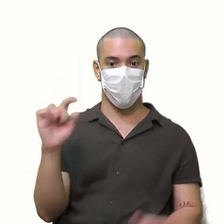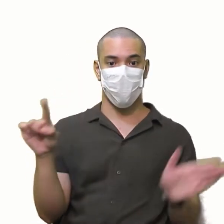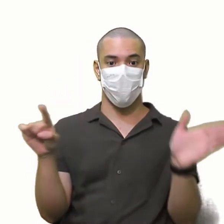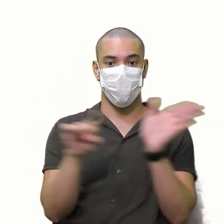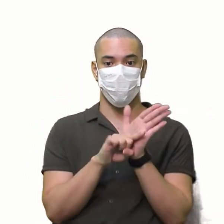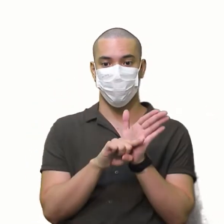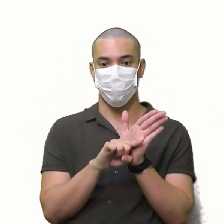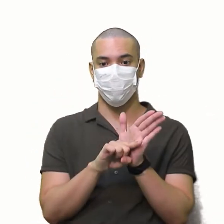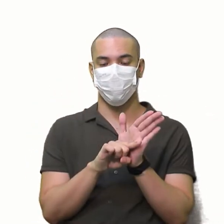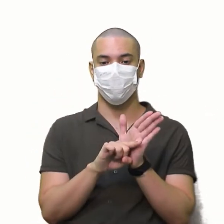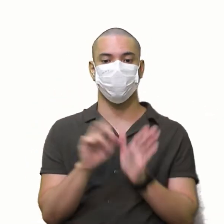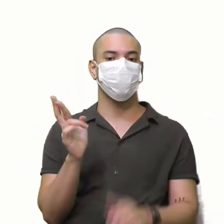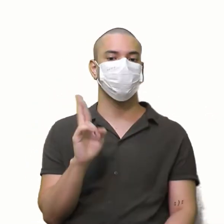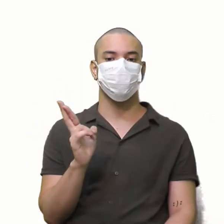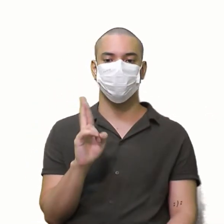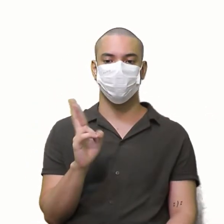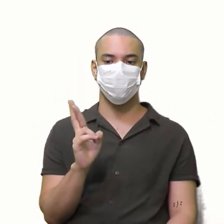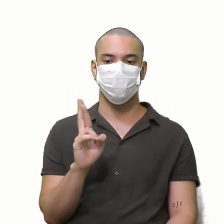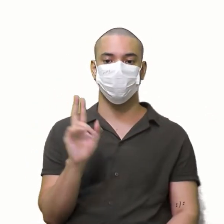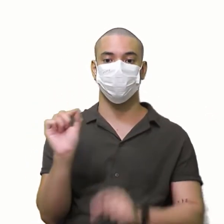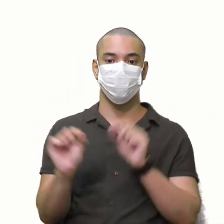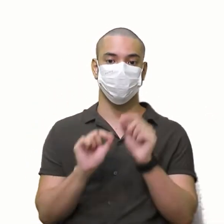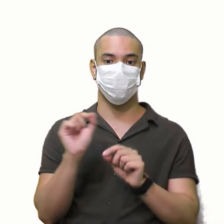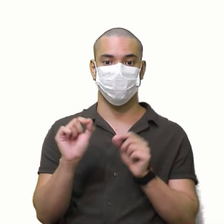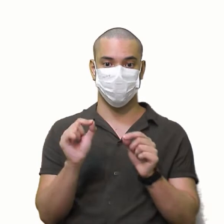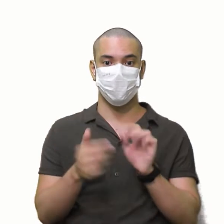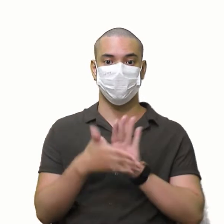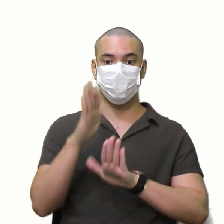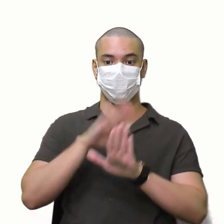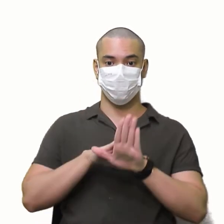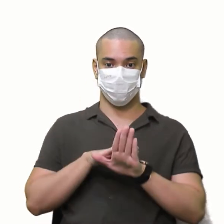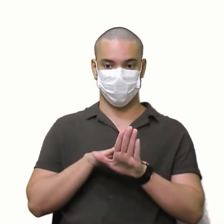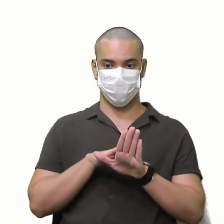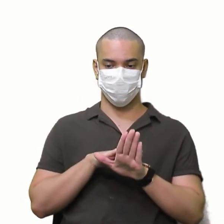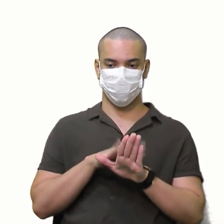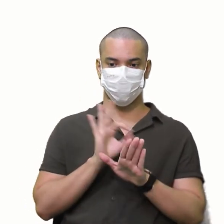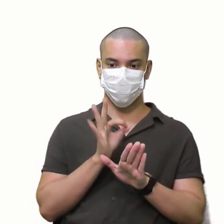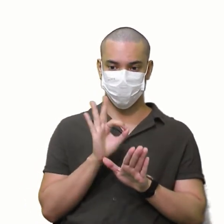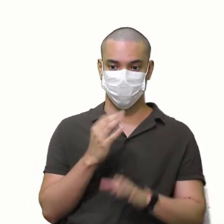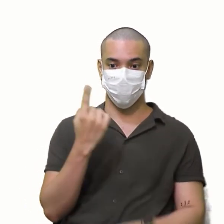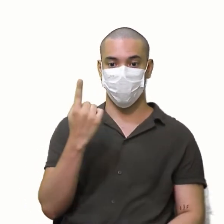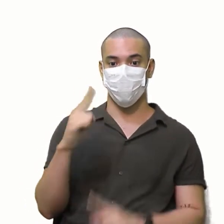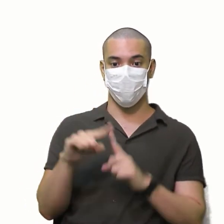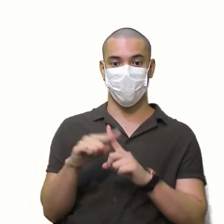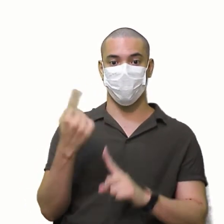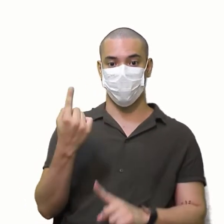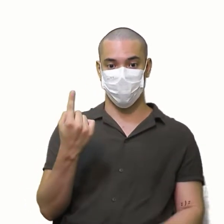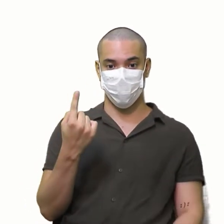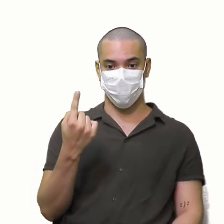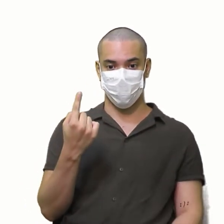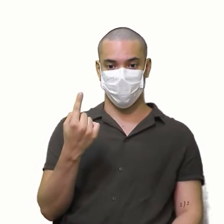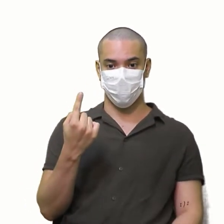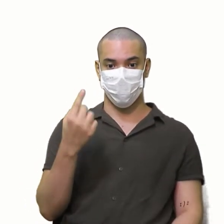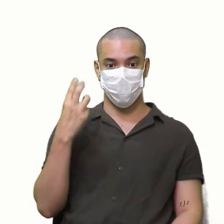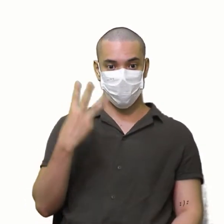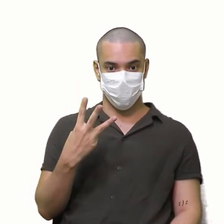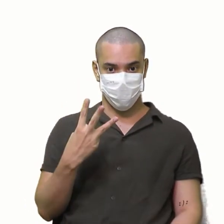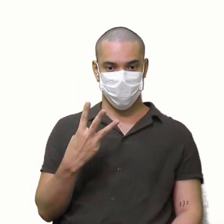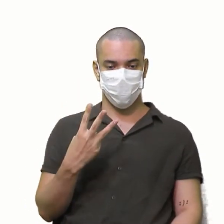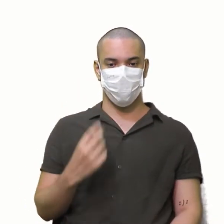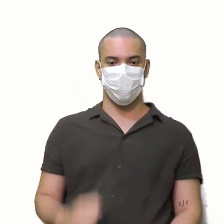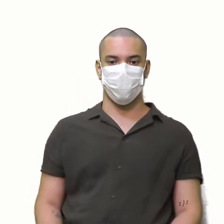Menos Menos quem? Menos a diagonal Secundária Vamos lá 1 vezes 1 1 vezes 3 3